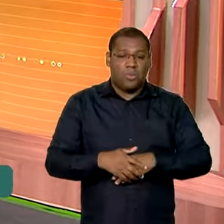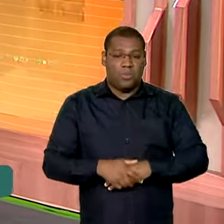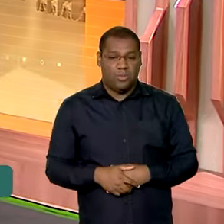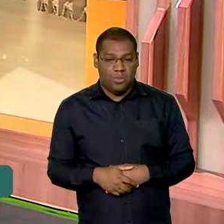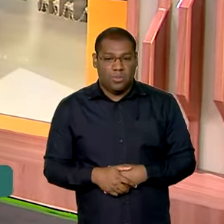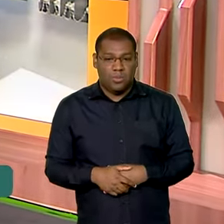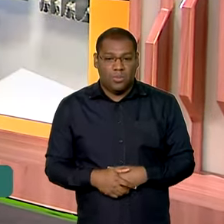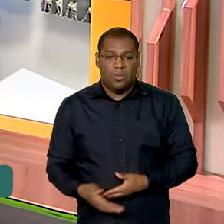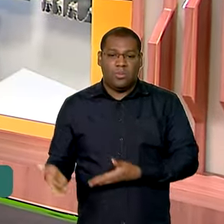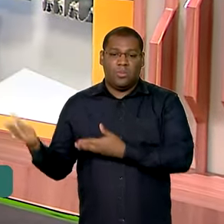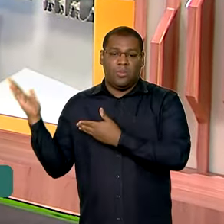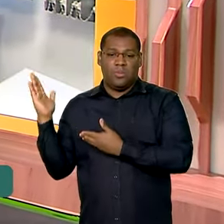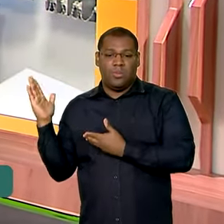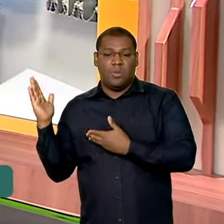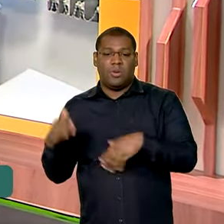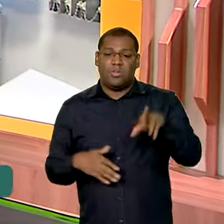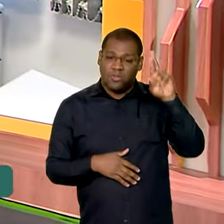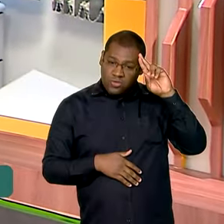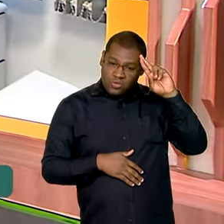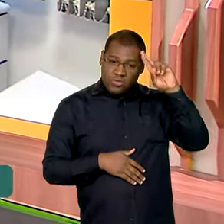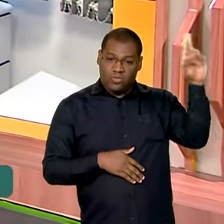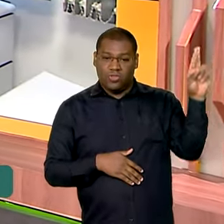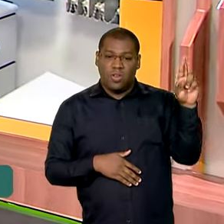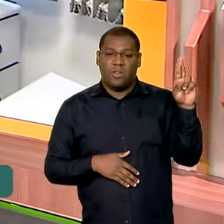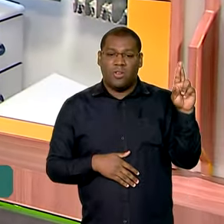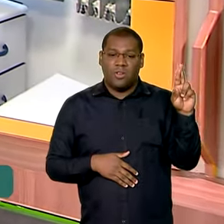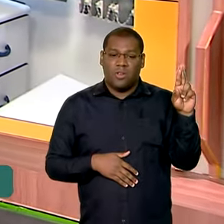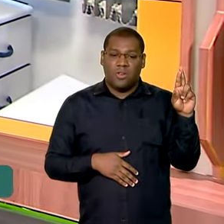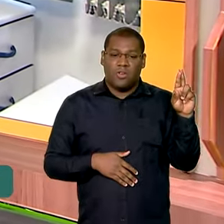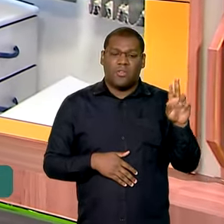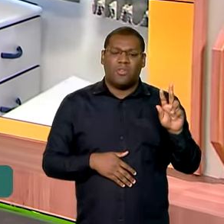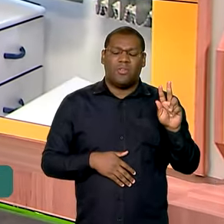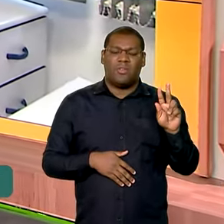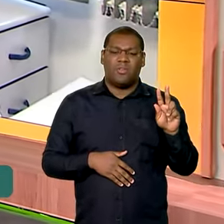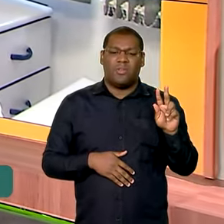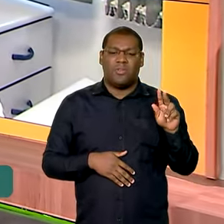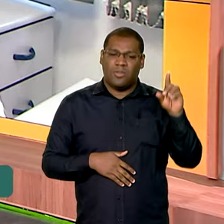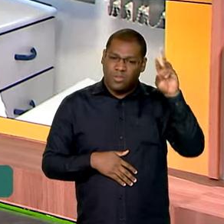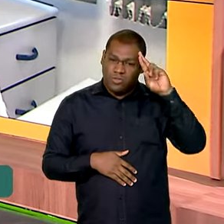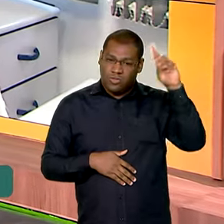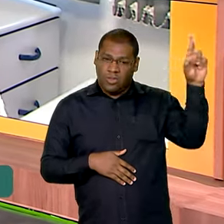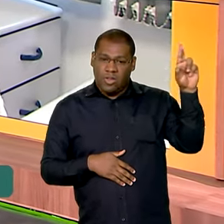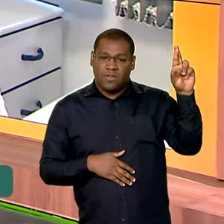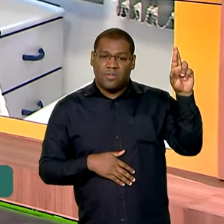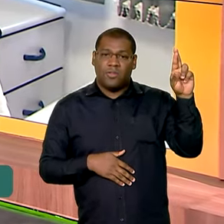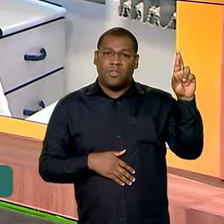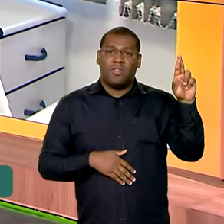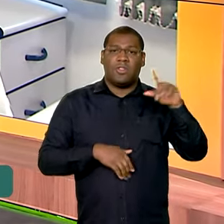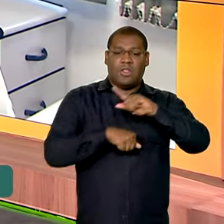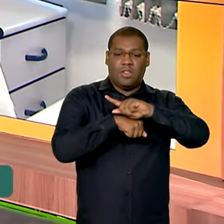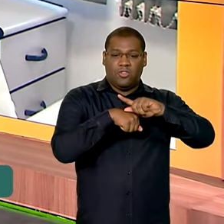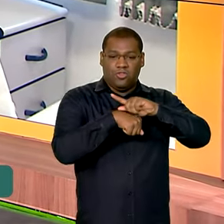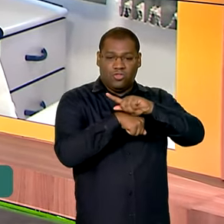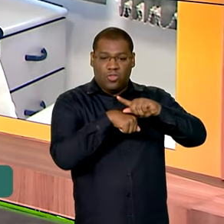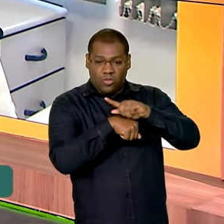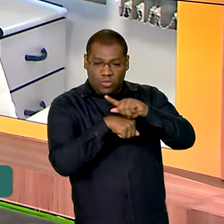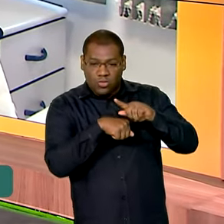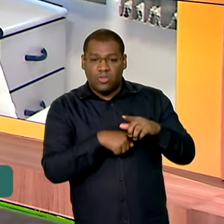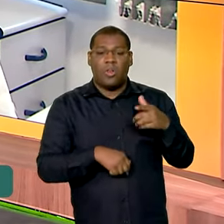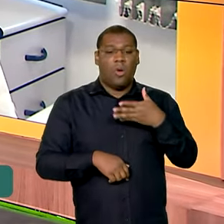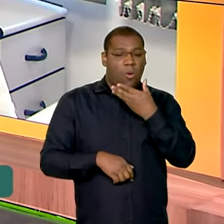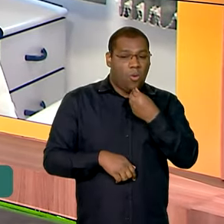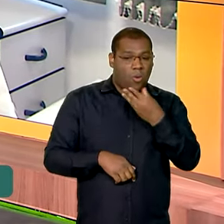rios é o chefe da Divisão de Hidrologia Aplicada do Serviço Geológico do Brasil, engenheiro